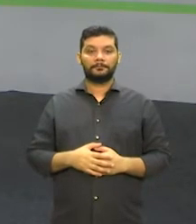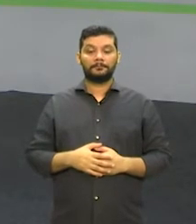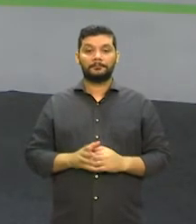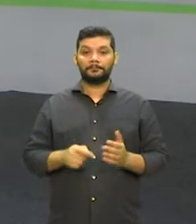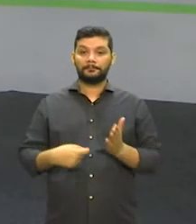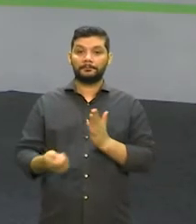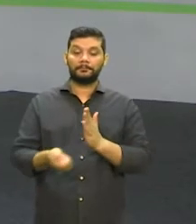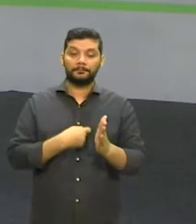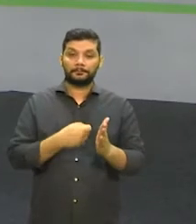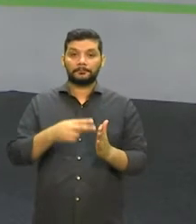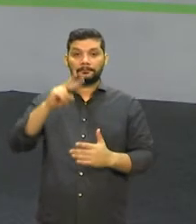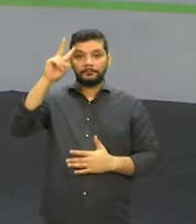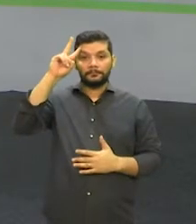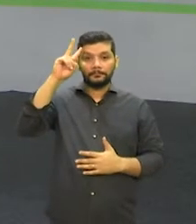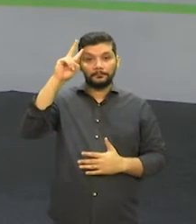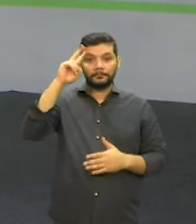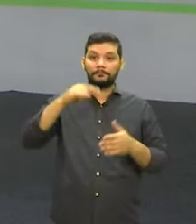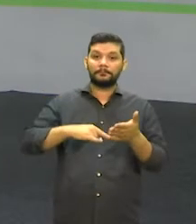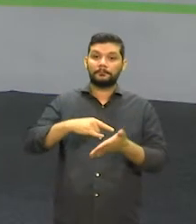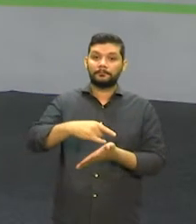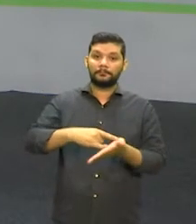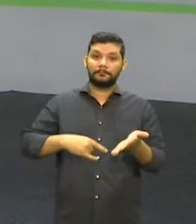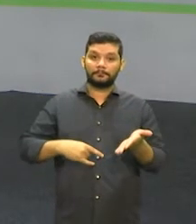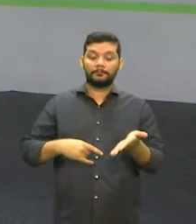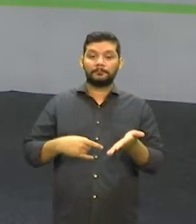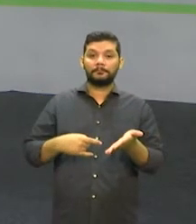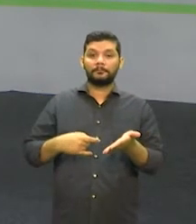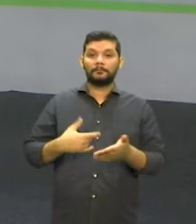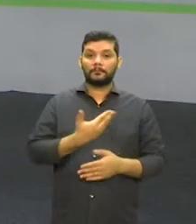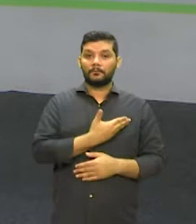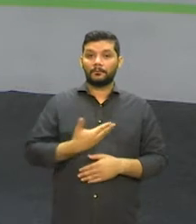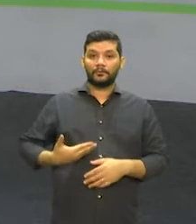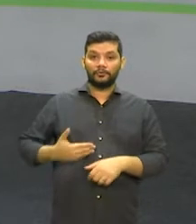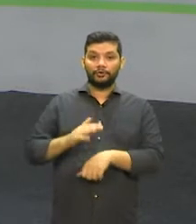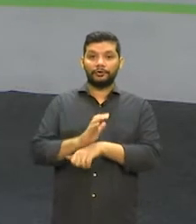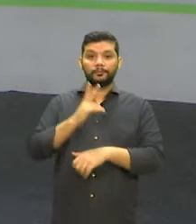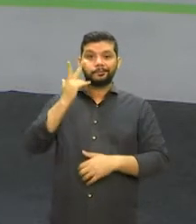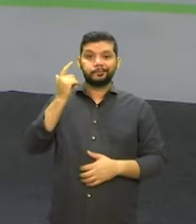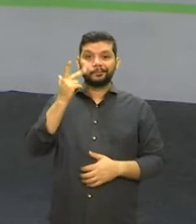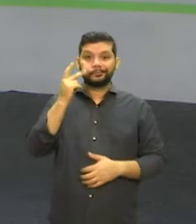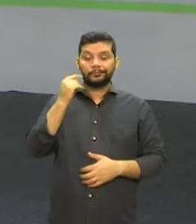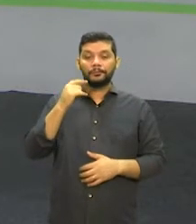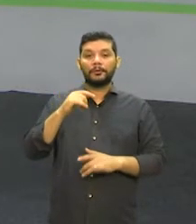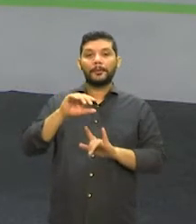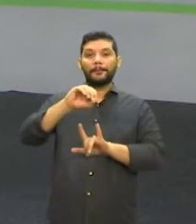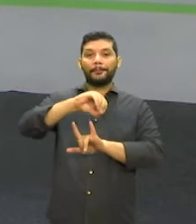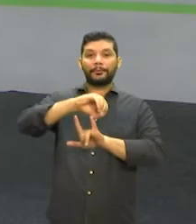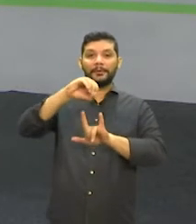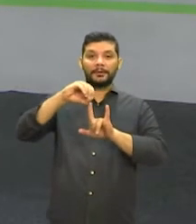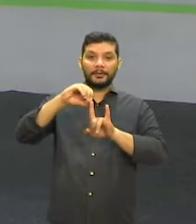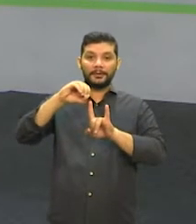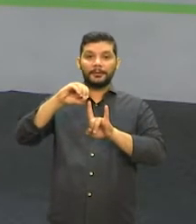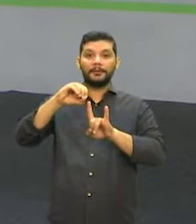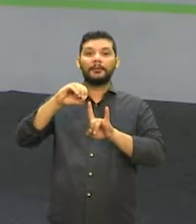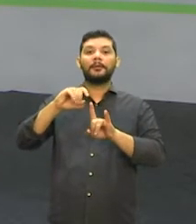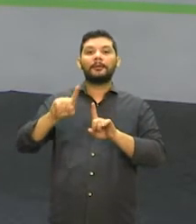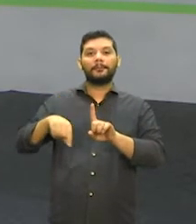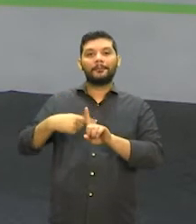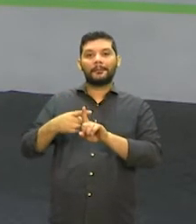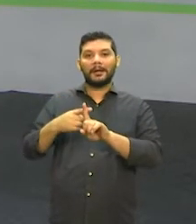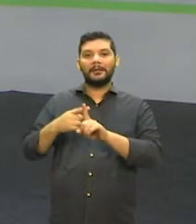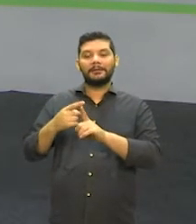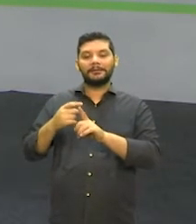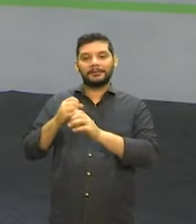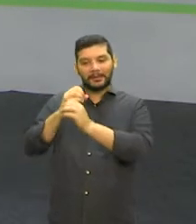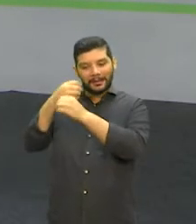nesta segunda-feira o contrato entre o governo do Ceará, o Instituto Butantan e o laboratório Sinovac para a compra